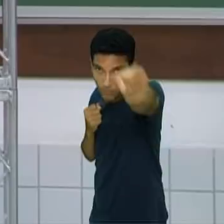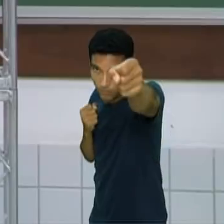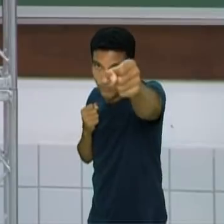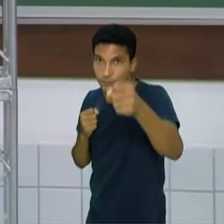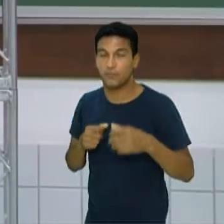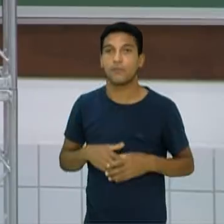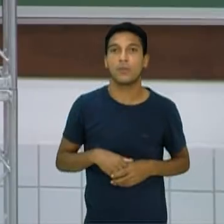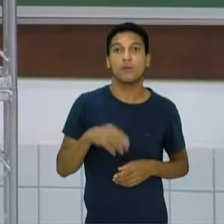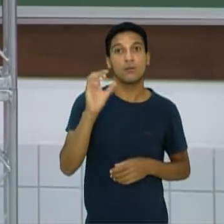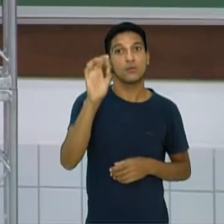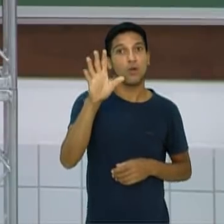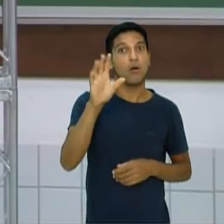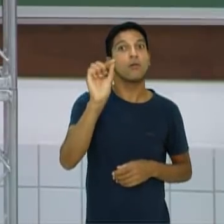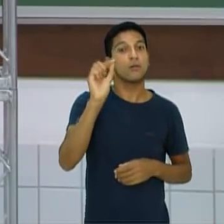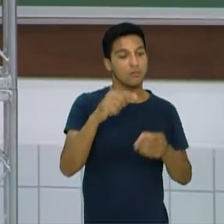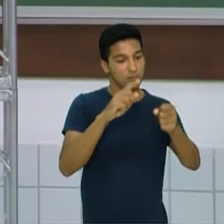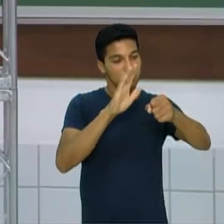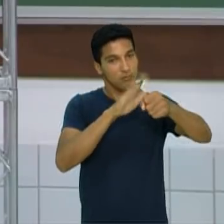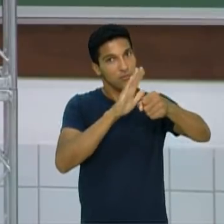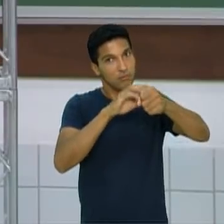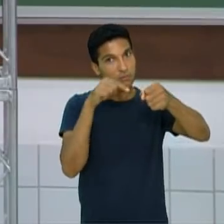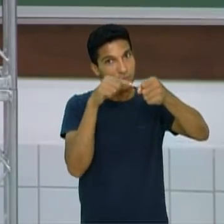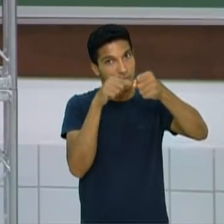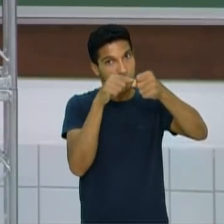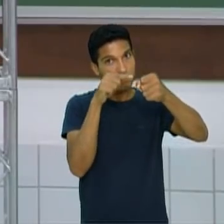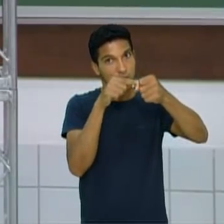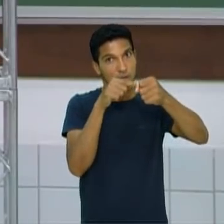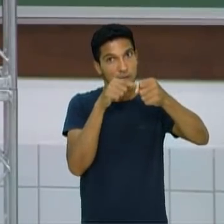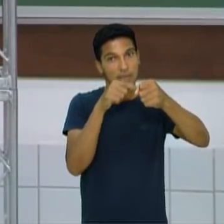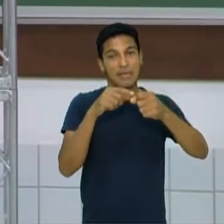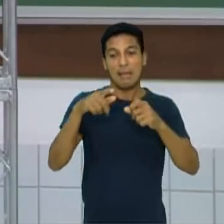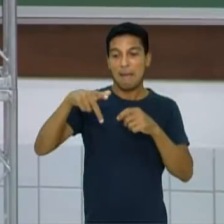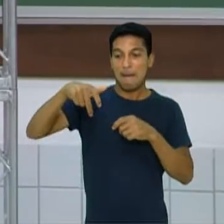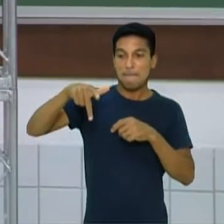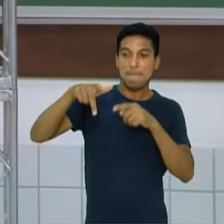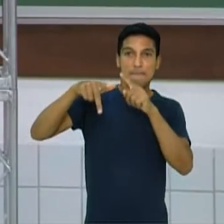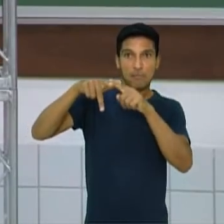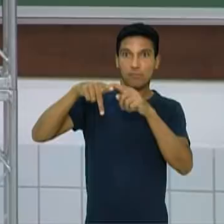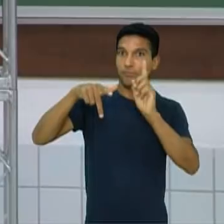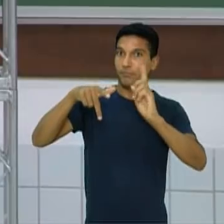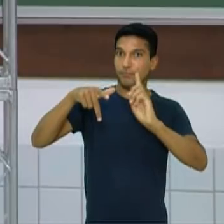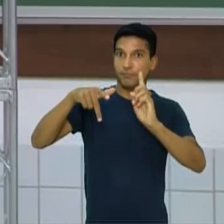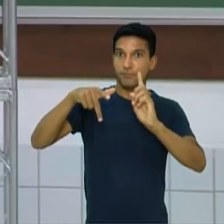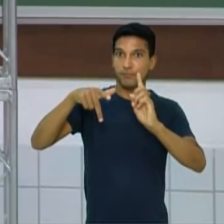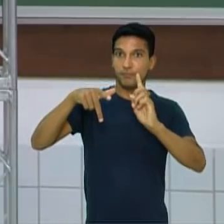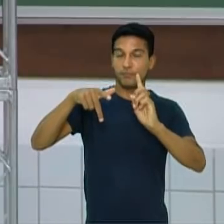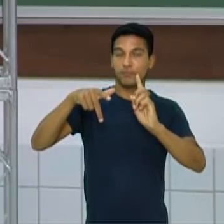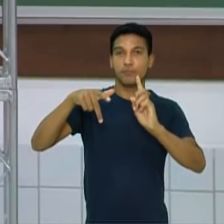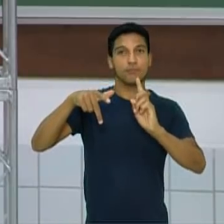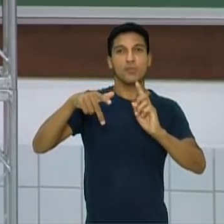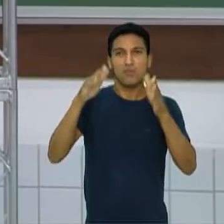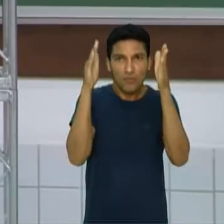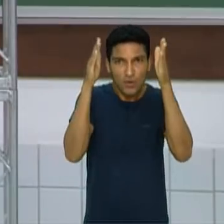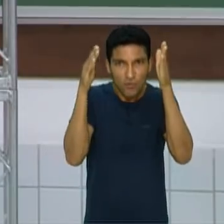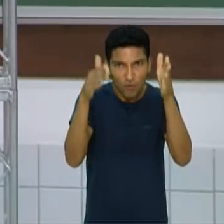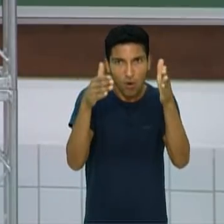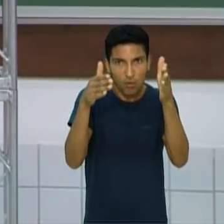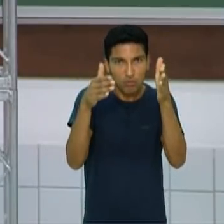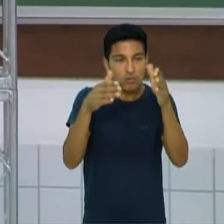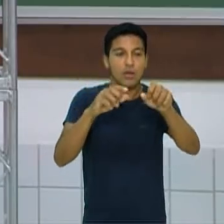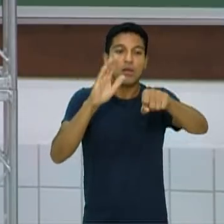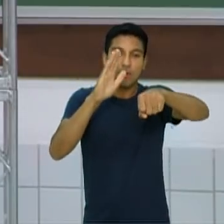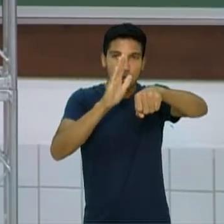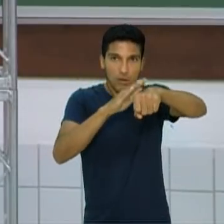golpes, com alguma outra parte do corpo que não seja com os punhos, não